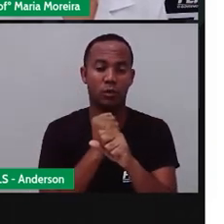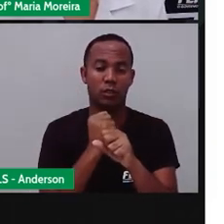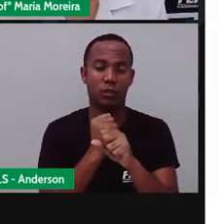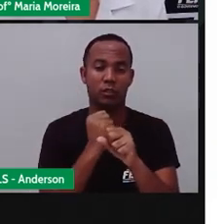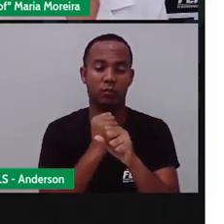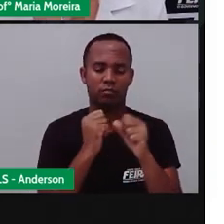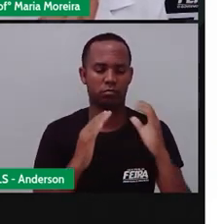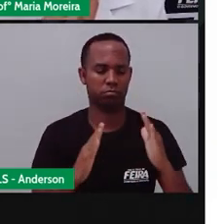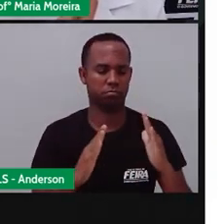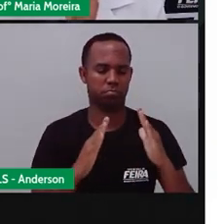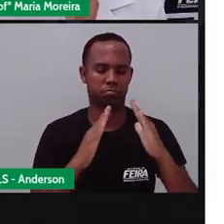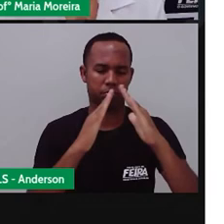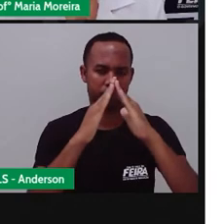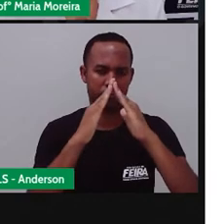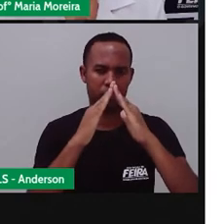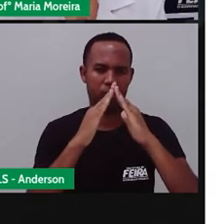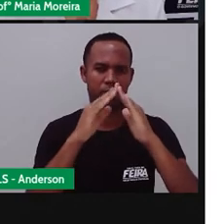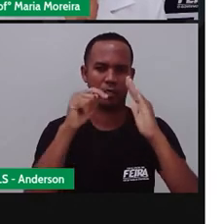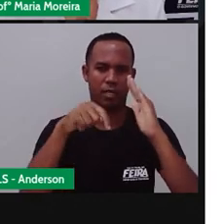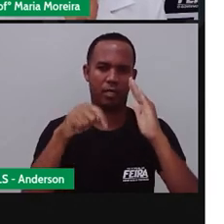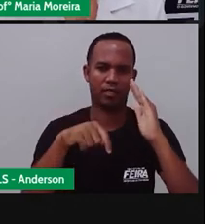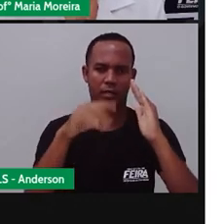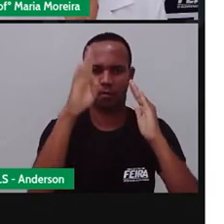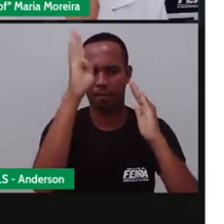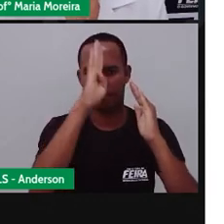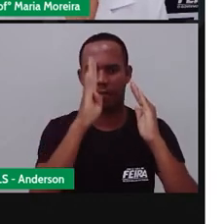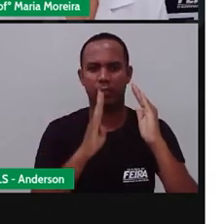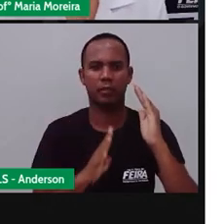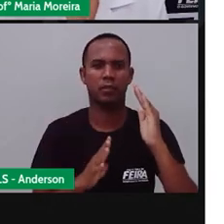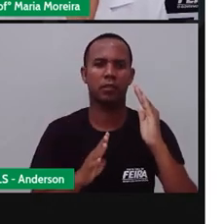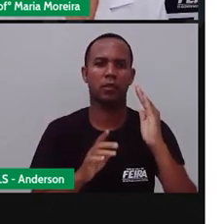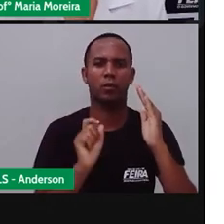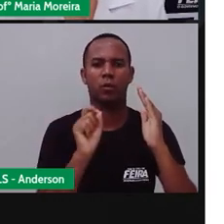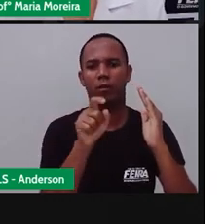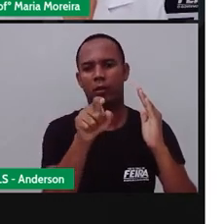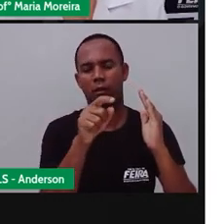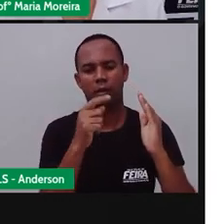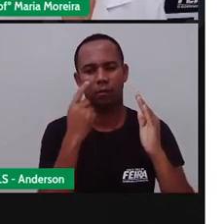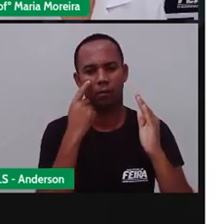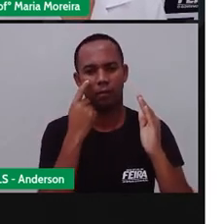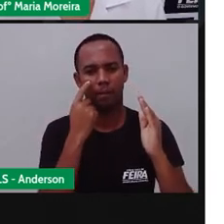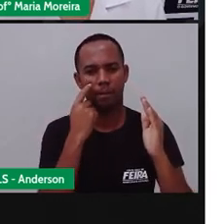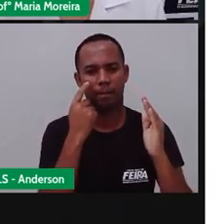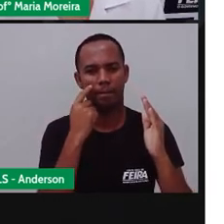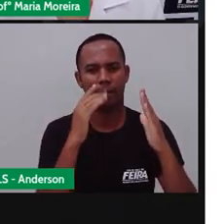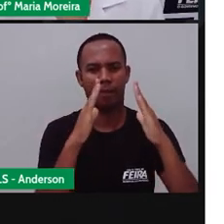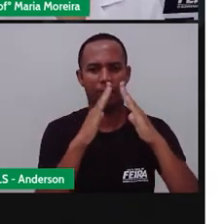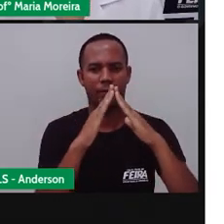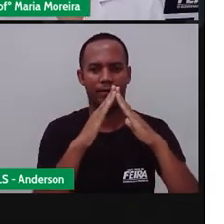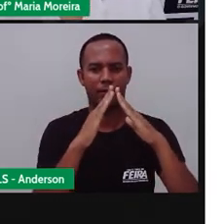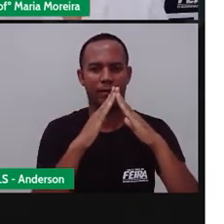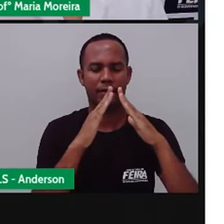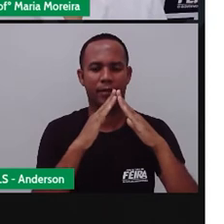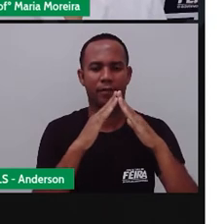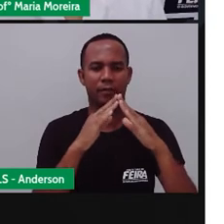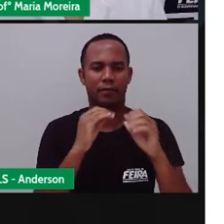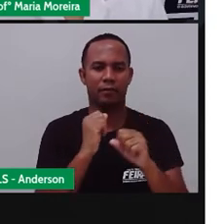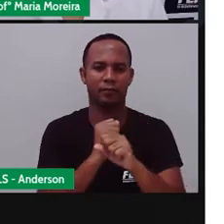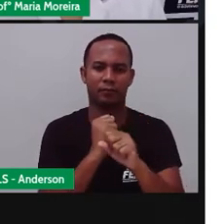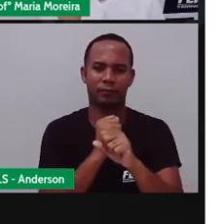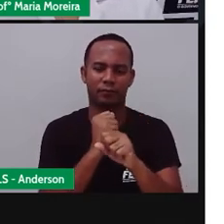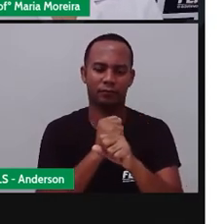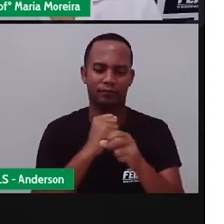telhas, porque é aquilo que a gente aqui no Brasil está acostumado, né? Essa é a chamada casa de alvenaria, que